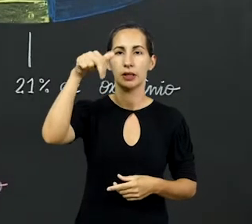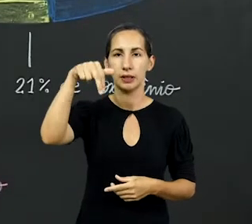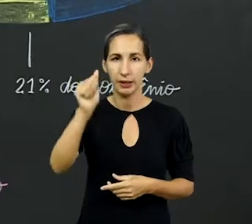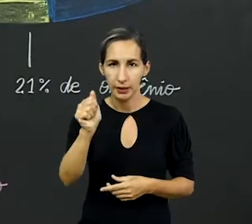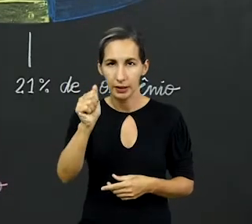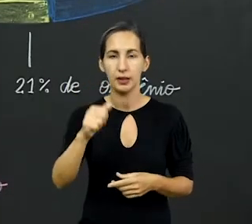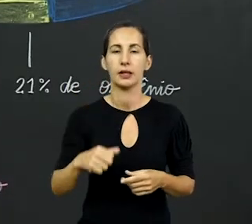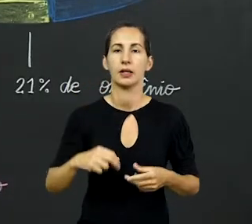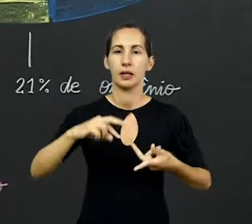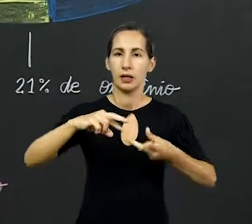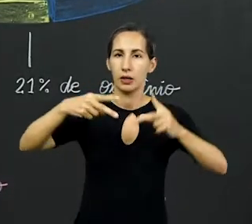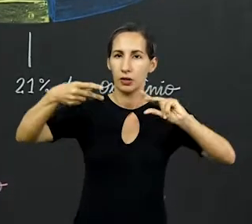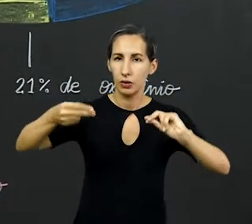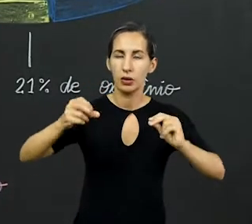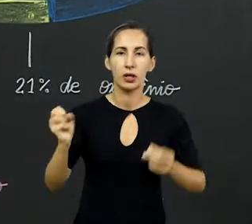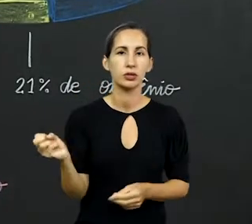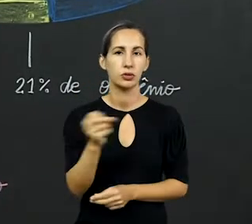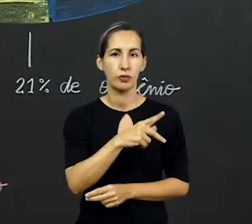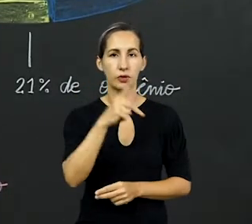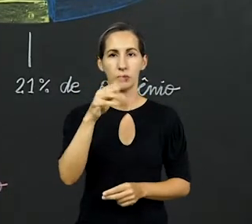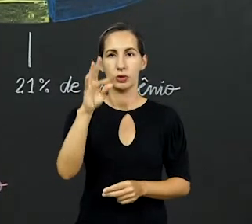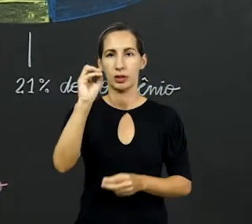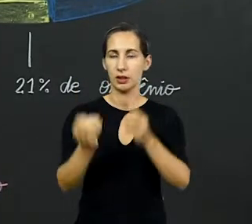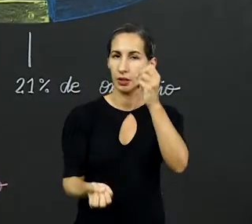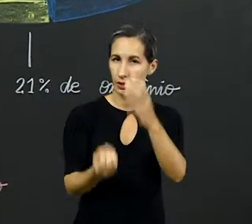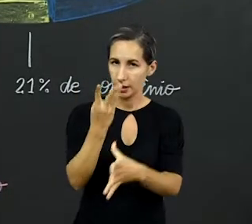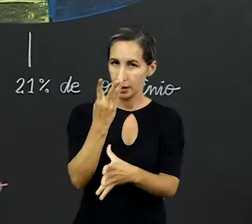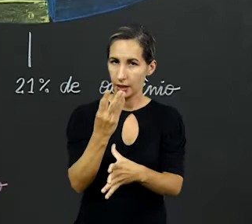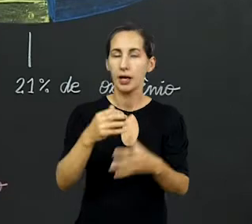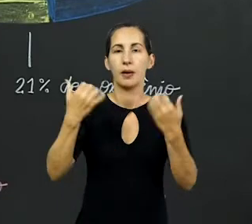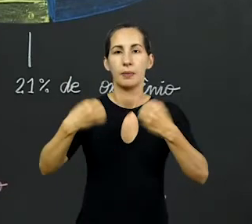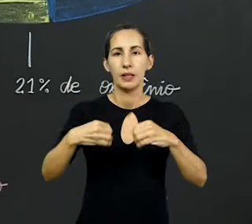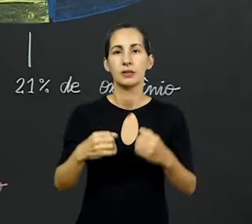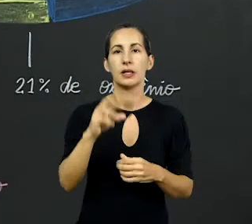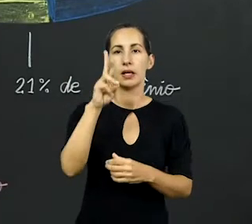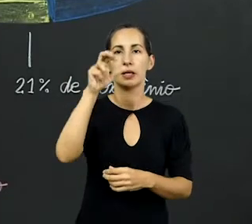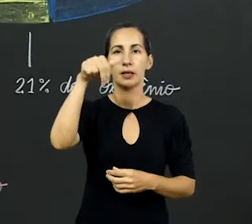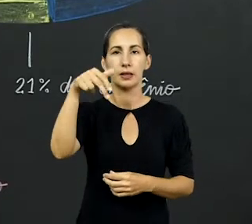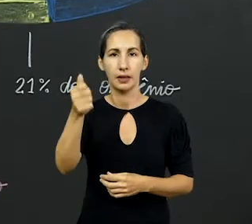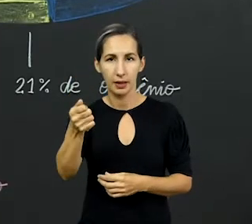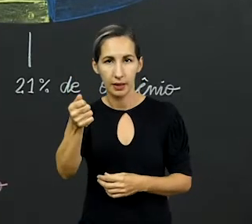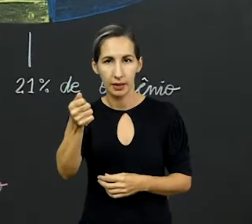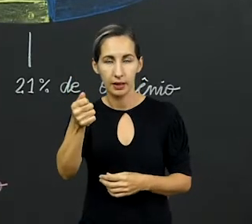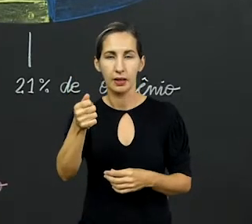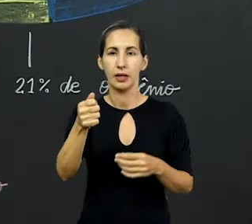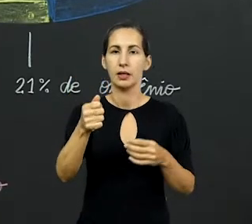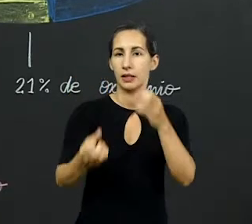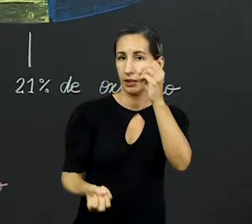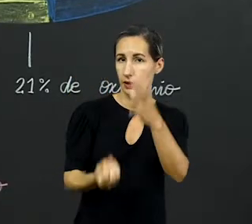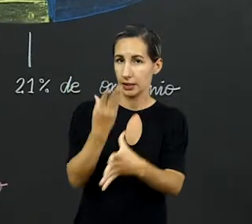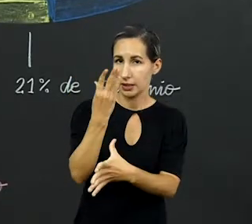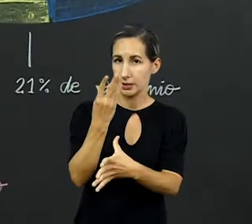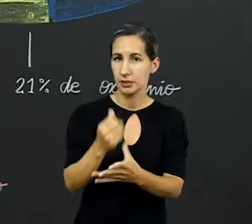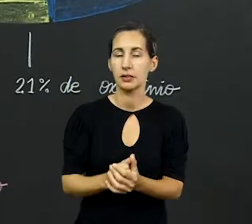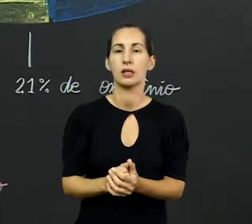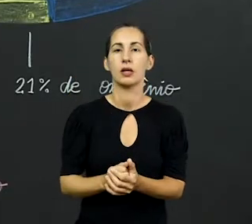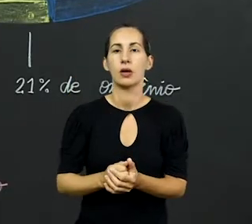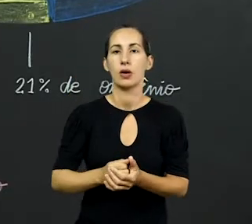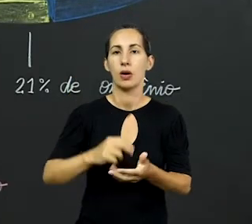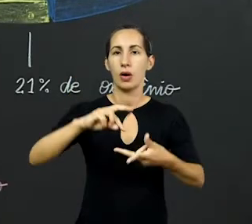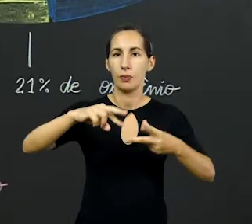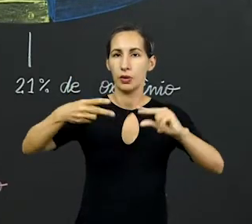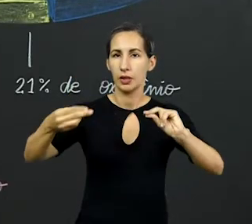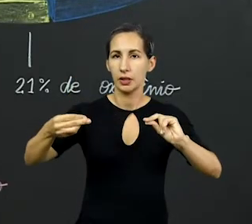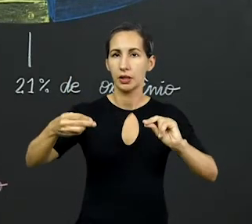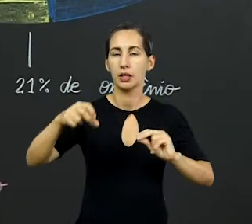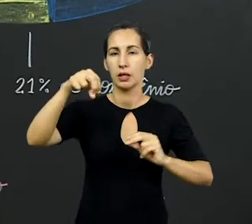E, para produzir novas proteínas, eu preciso do RNA. Na formação dessas moléculas, tem